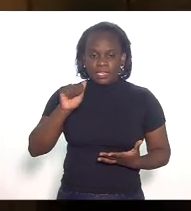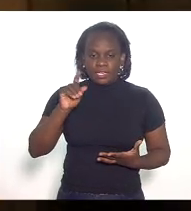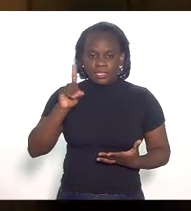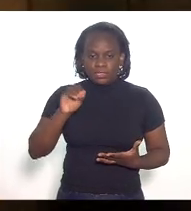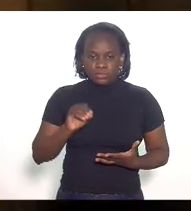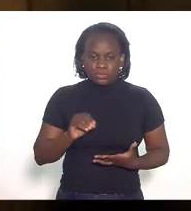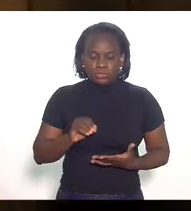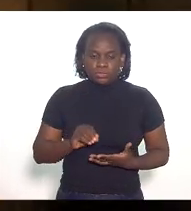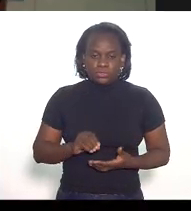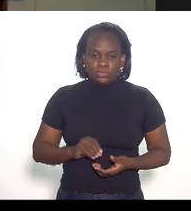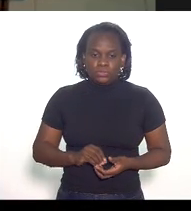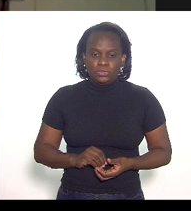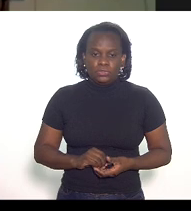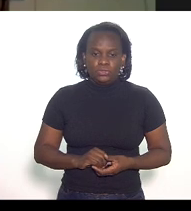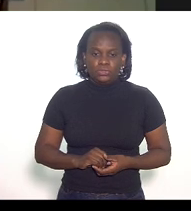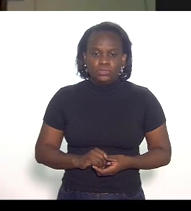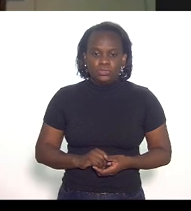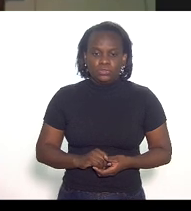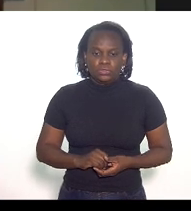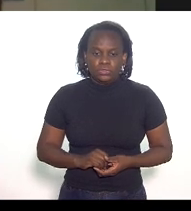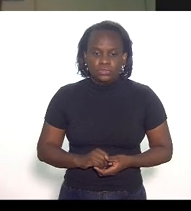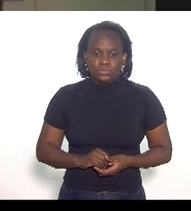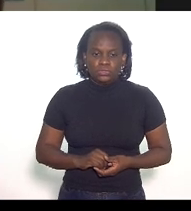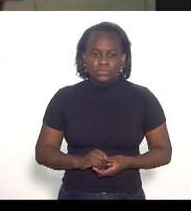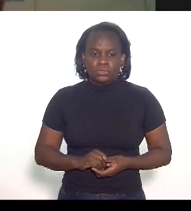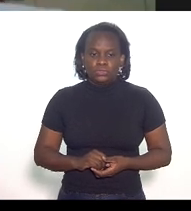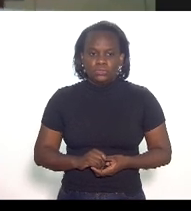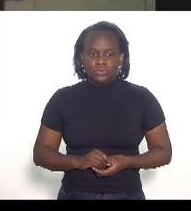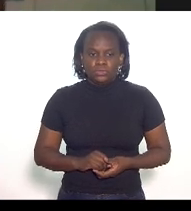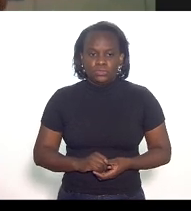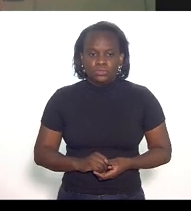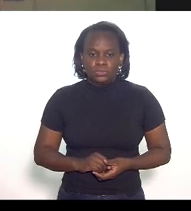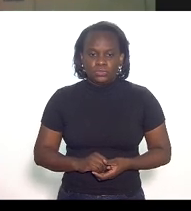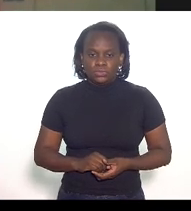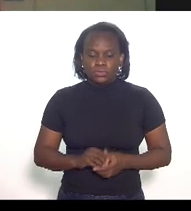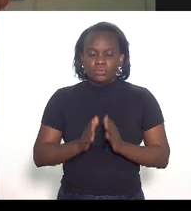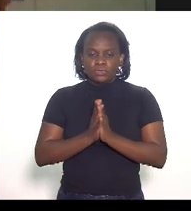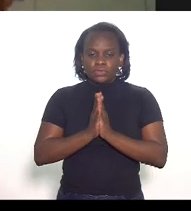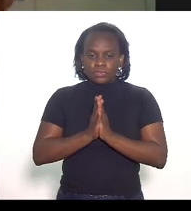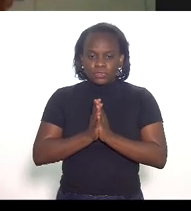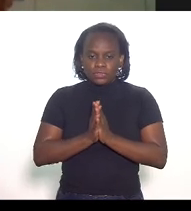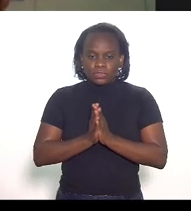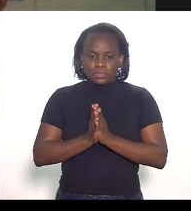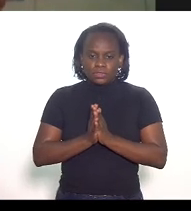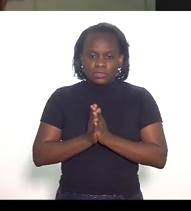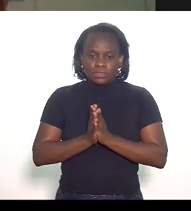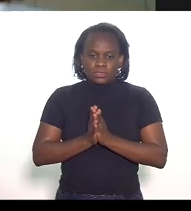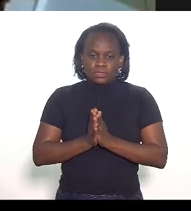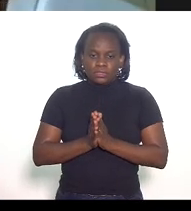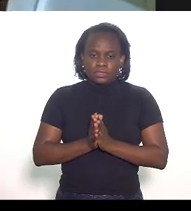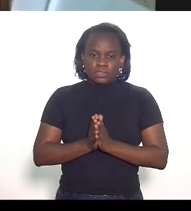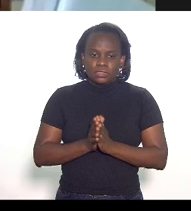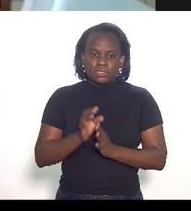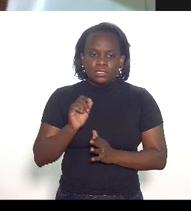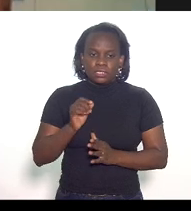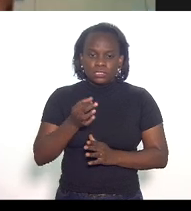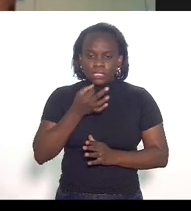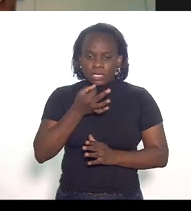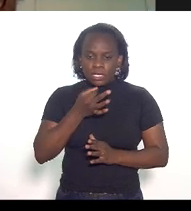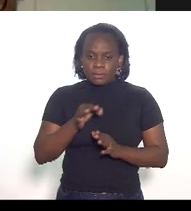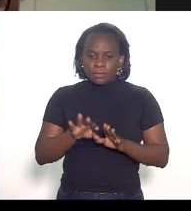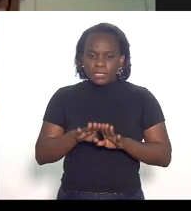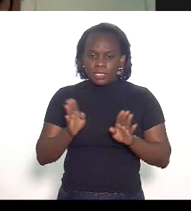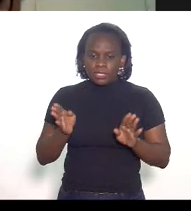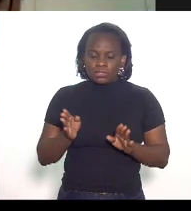favor um canal de